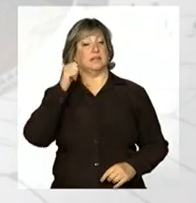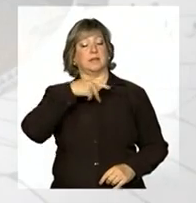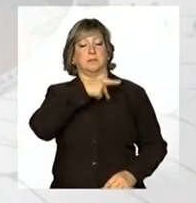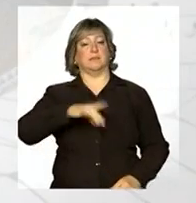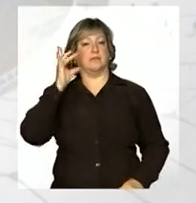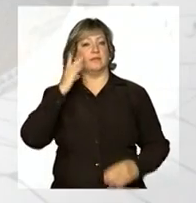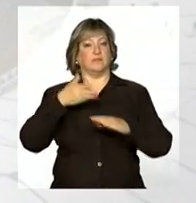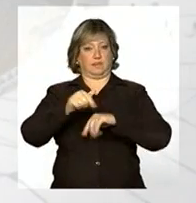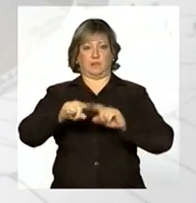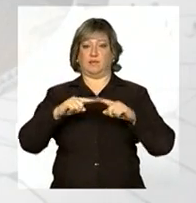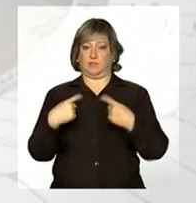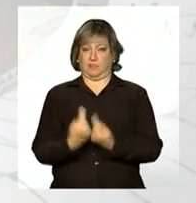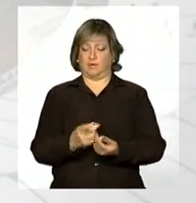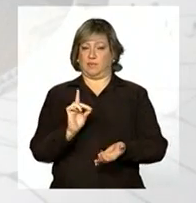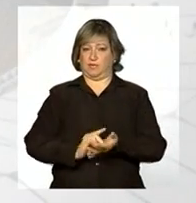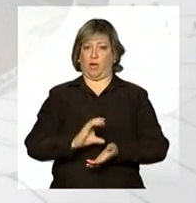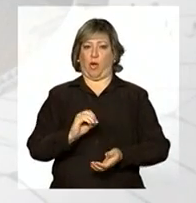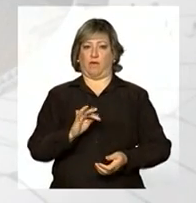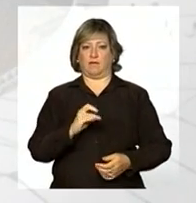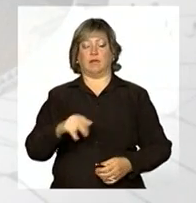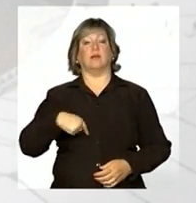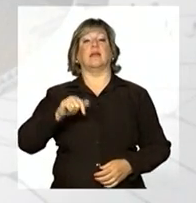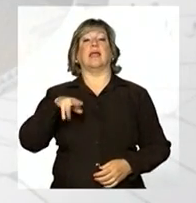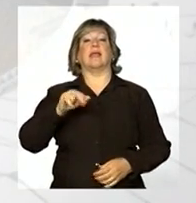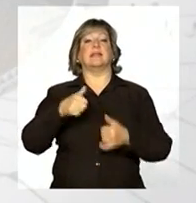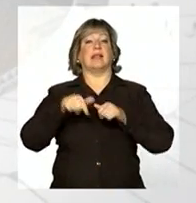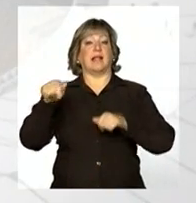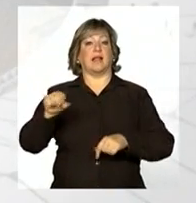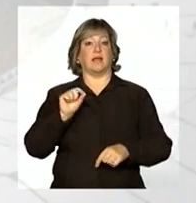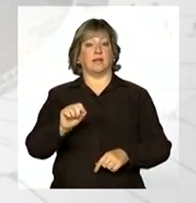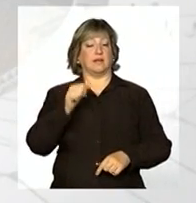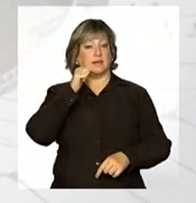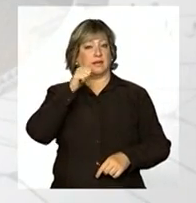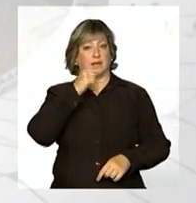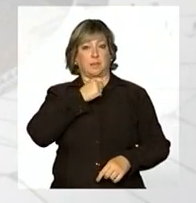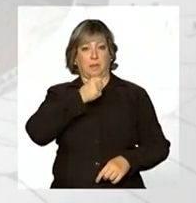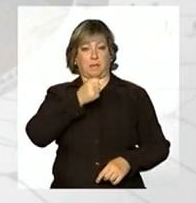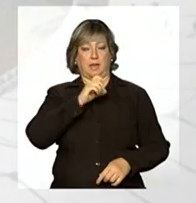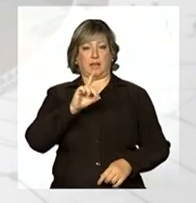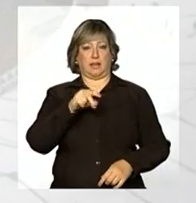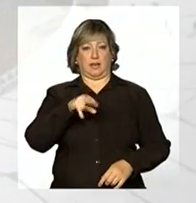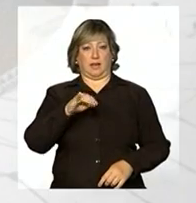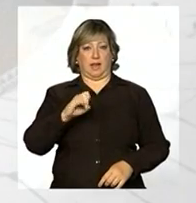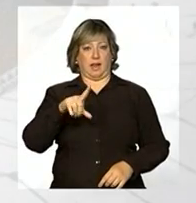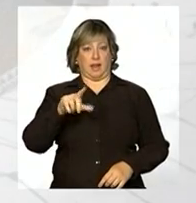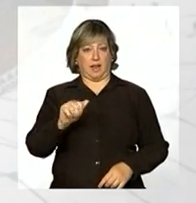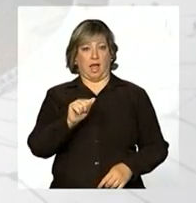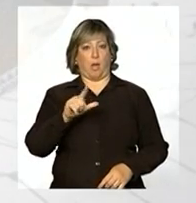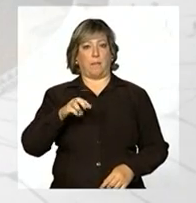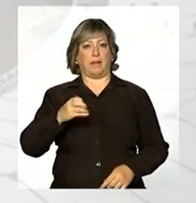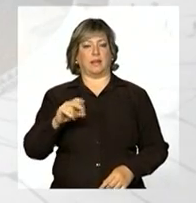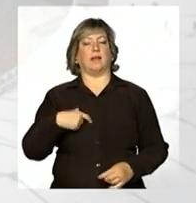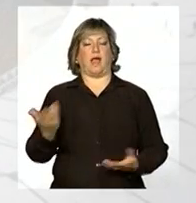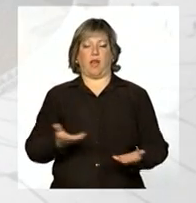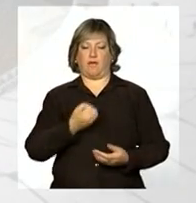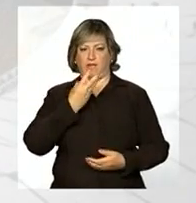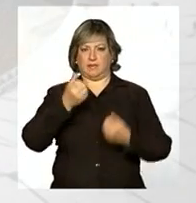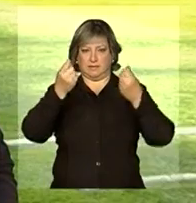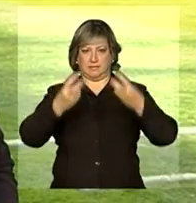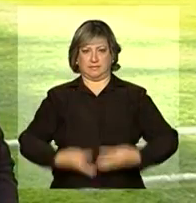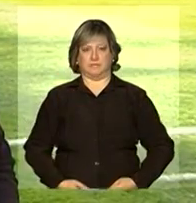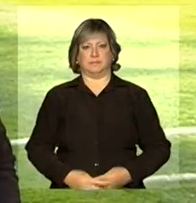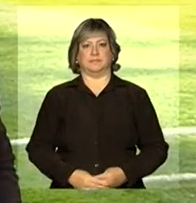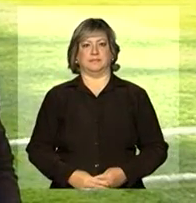da cerimônia oficial. Quem está lá no estádio e tem mais informações ao vivo é a repórter Daniela Almeida. Bom dia, Daniela.